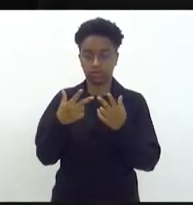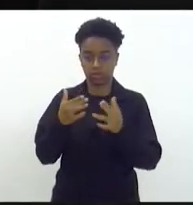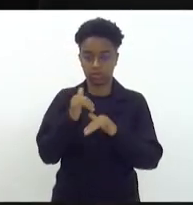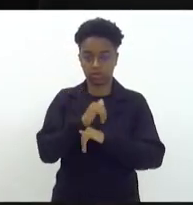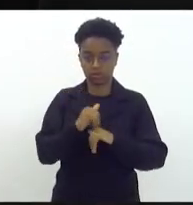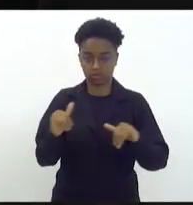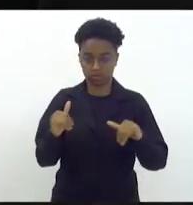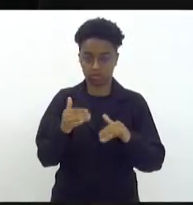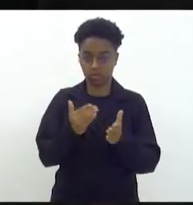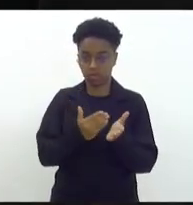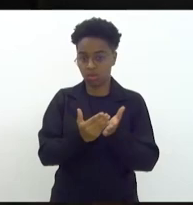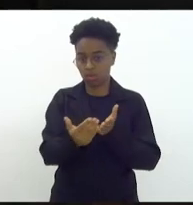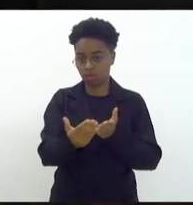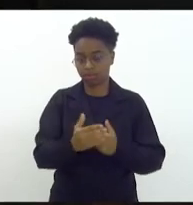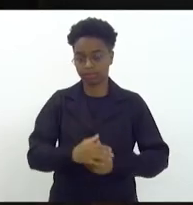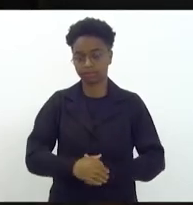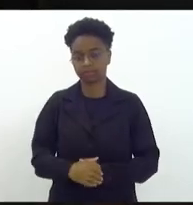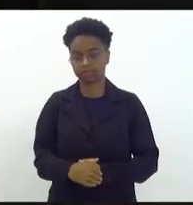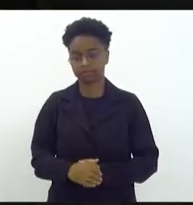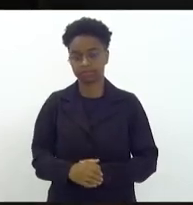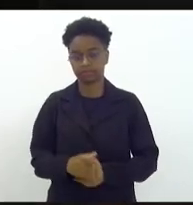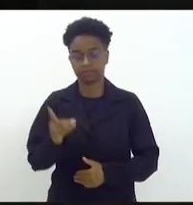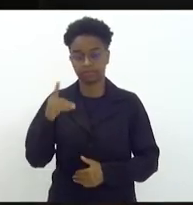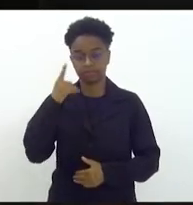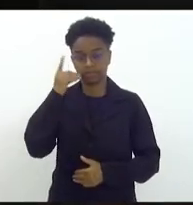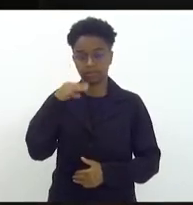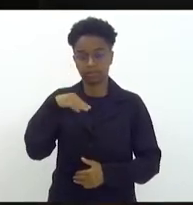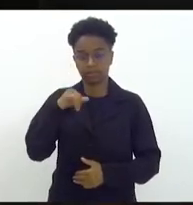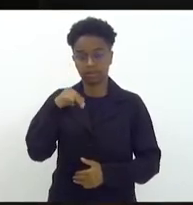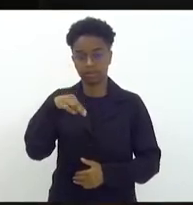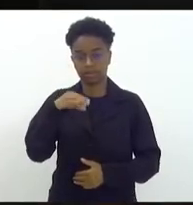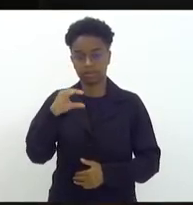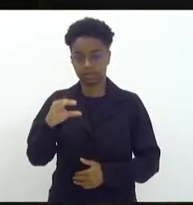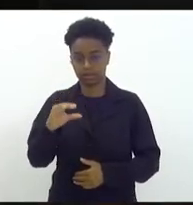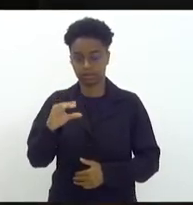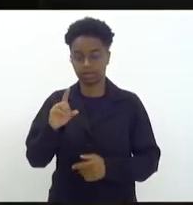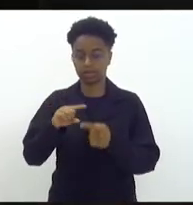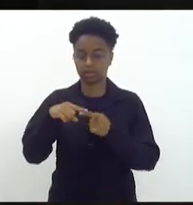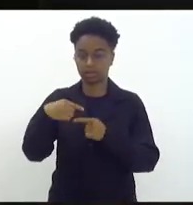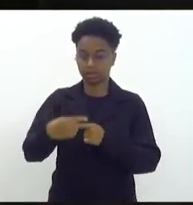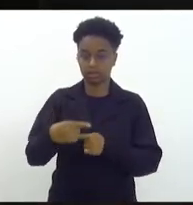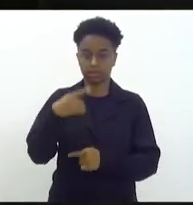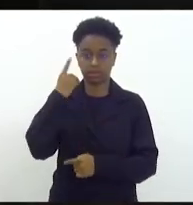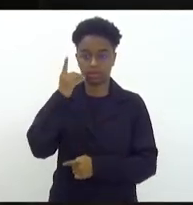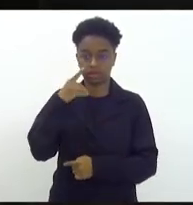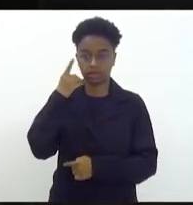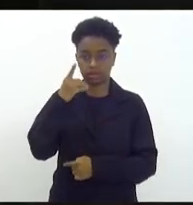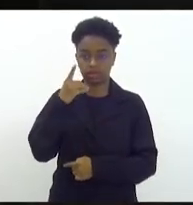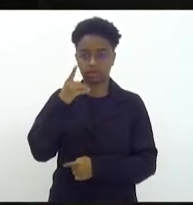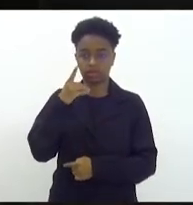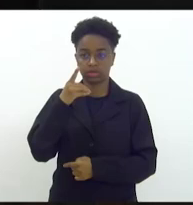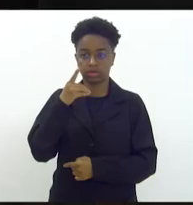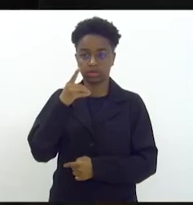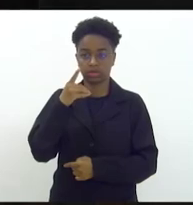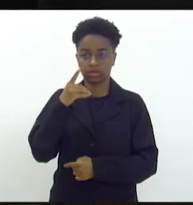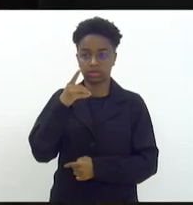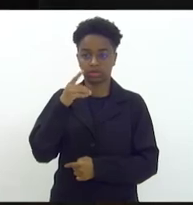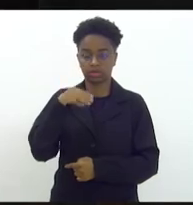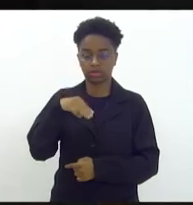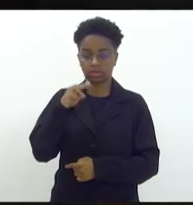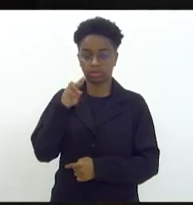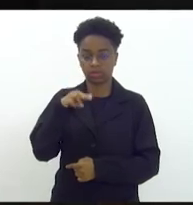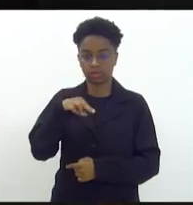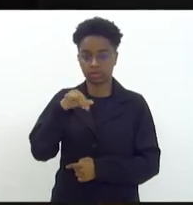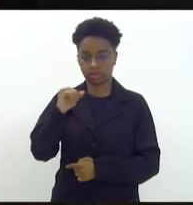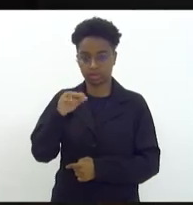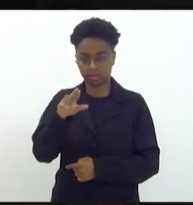anunciado no começo dessa sessão. Deputado Carlos Mink, logo em seguida, tem escrito deputado Munir Neto